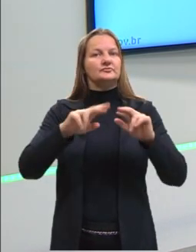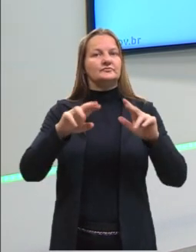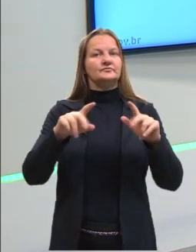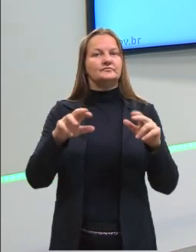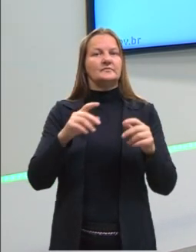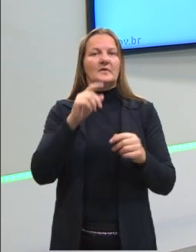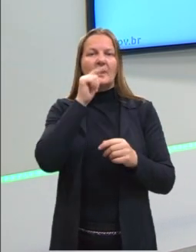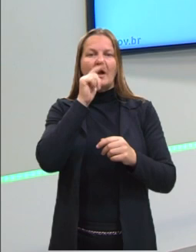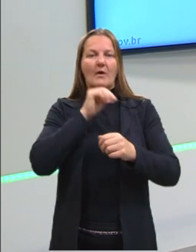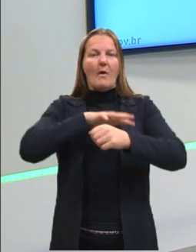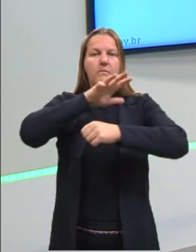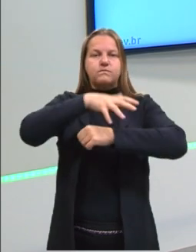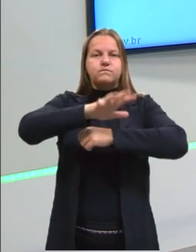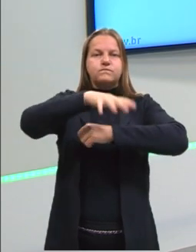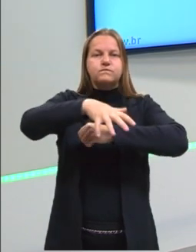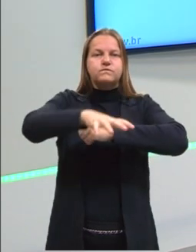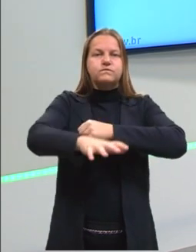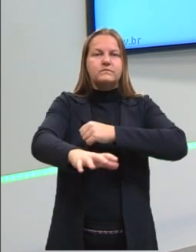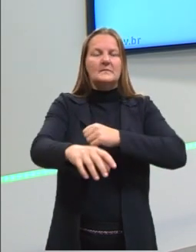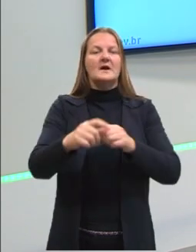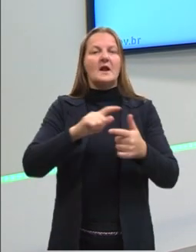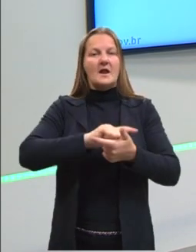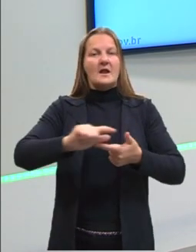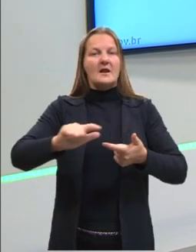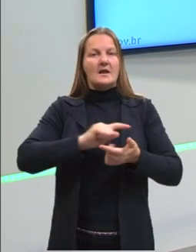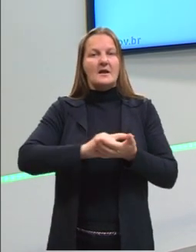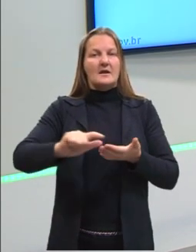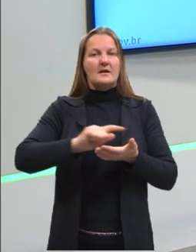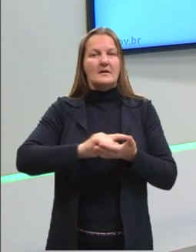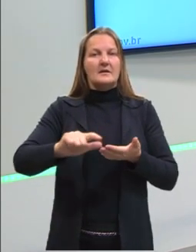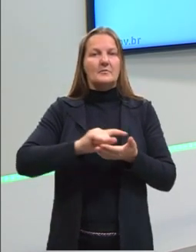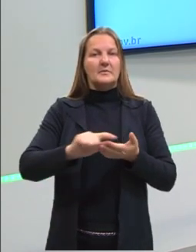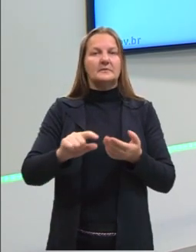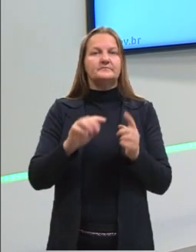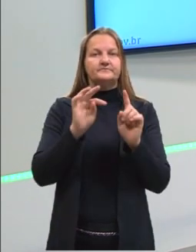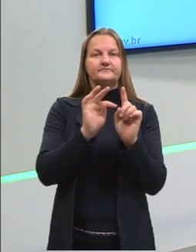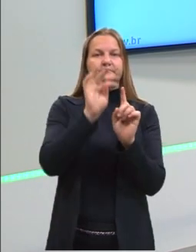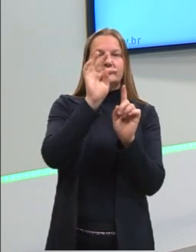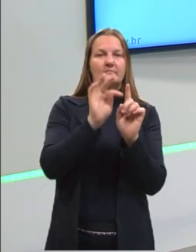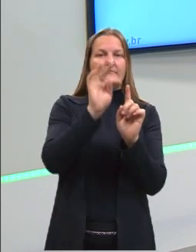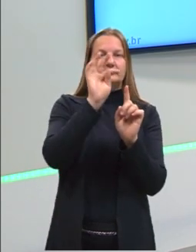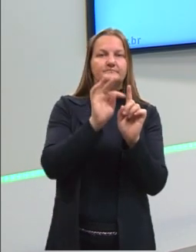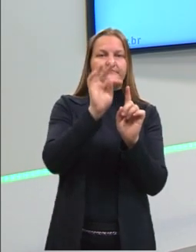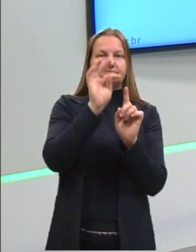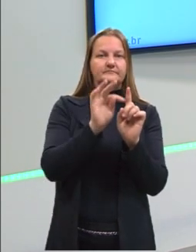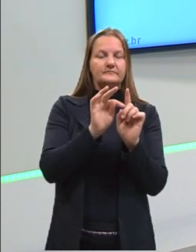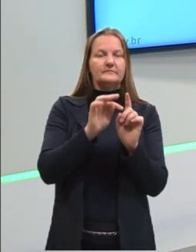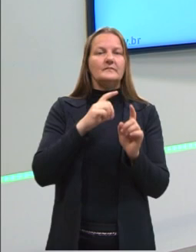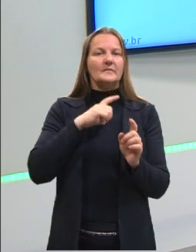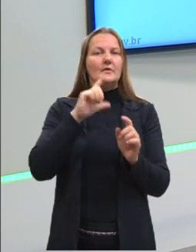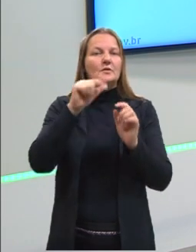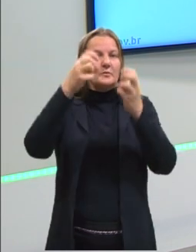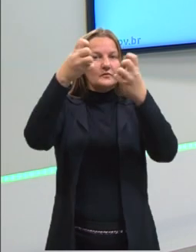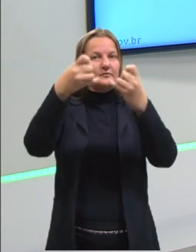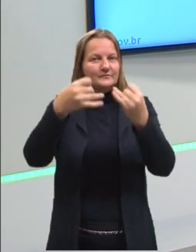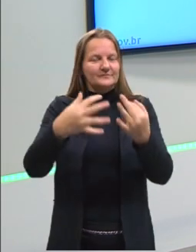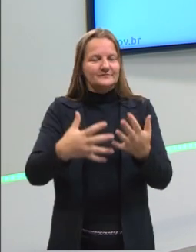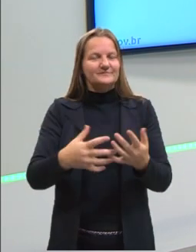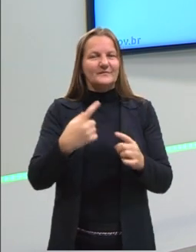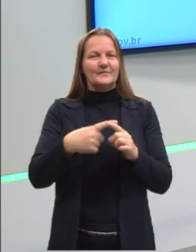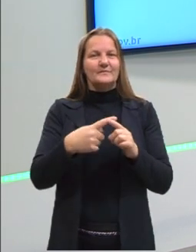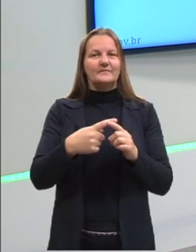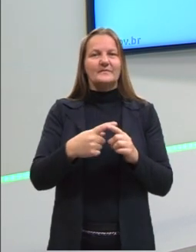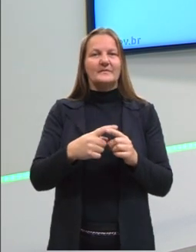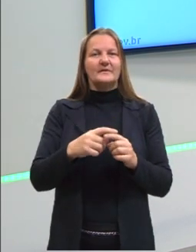hidrelétrica, que é uma energia mais limpa, e não termoelétrica, que é uma energia que a gente vai descobrir, porque ela não é